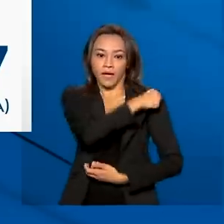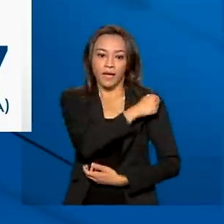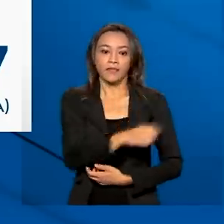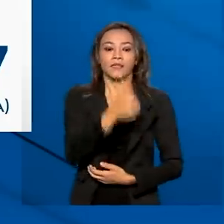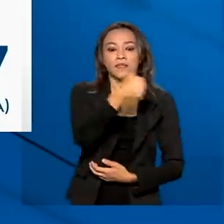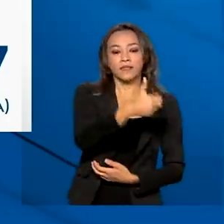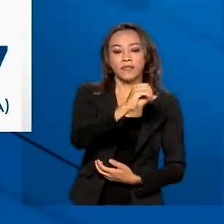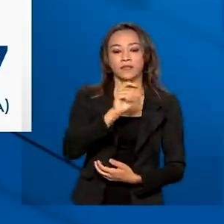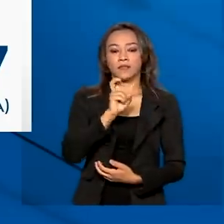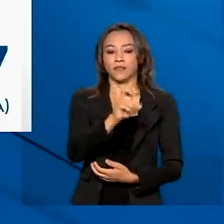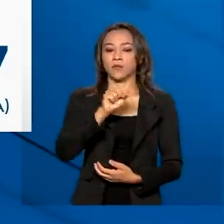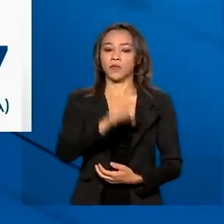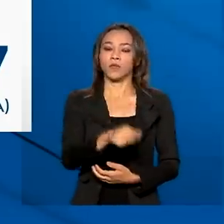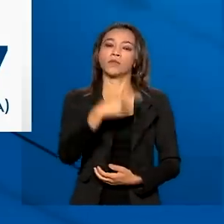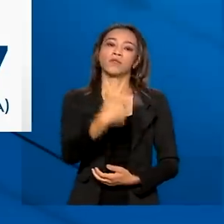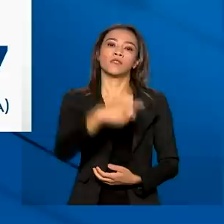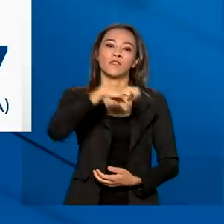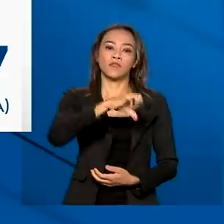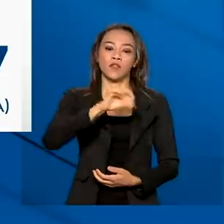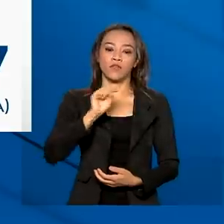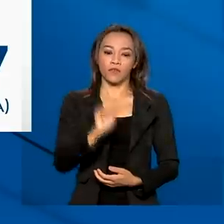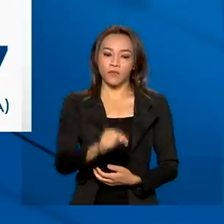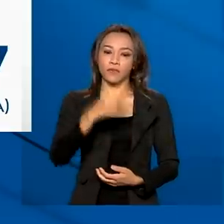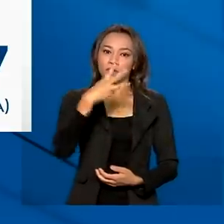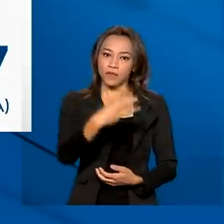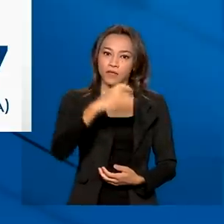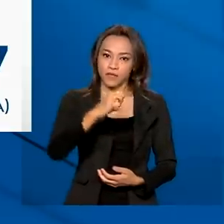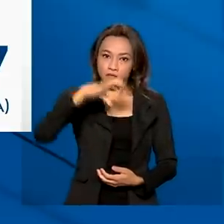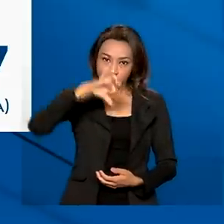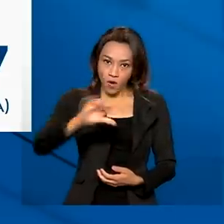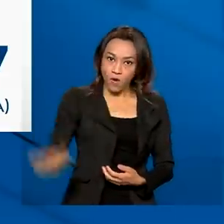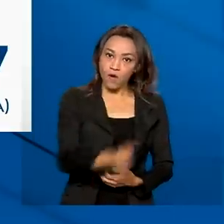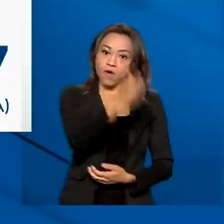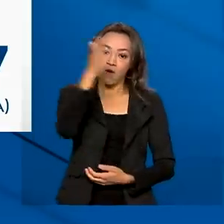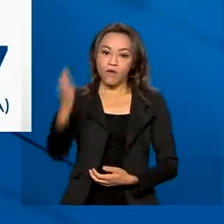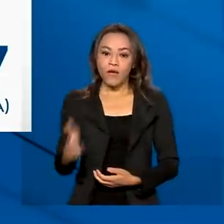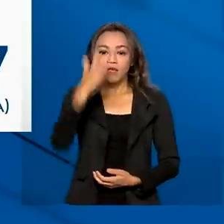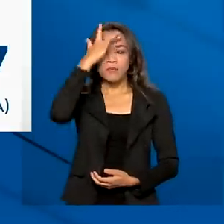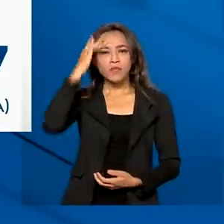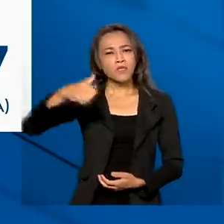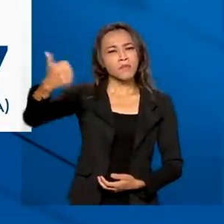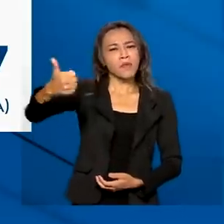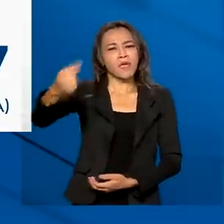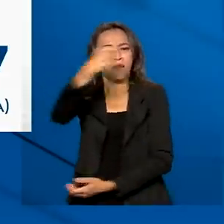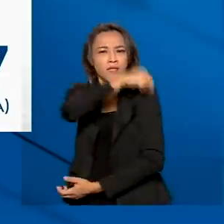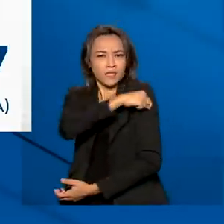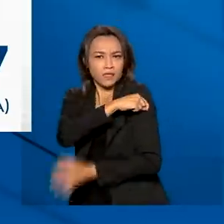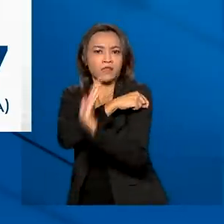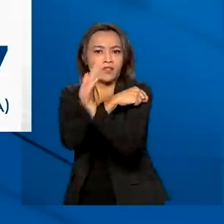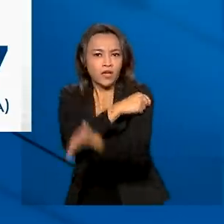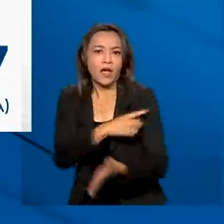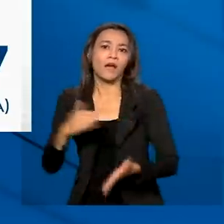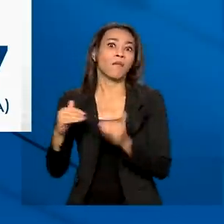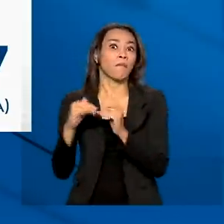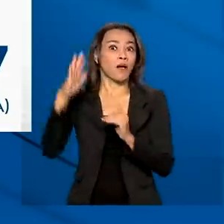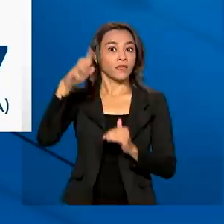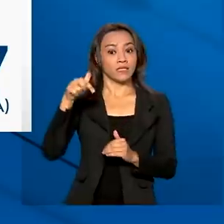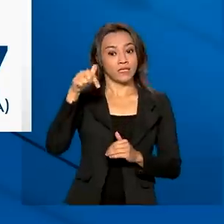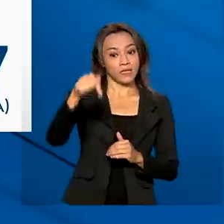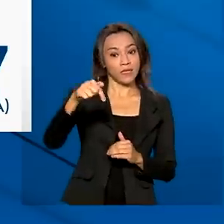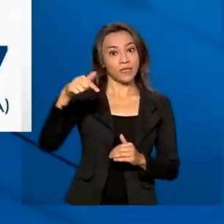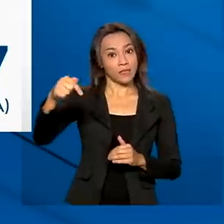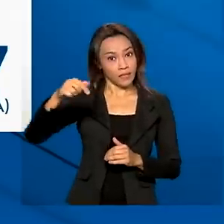milhões 299 mil 309. As pessoas que tomaram a primeira dose da vacina ultrapassam em